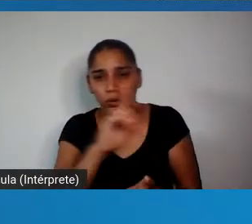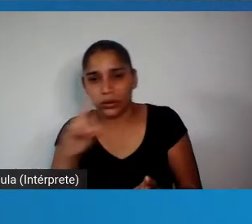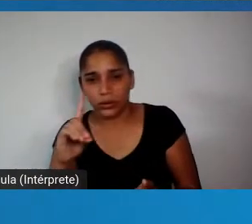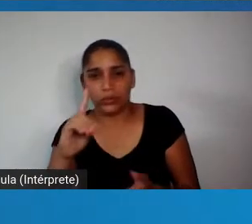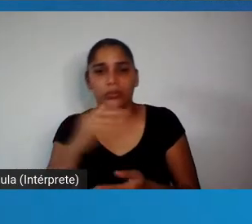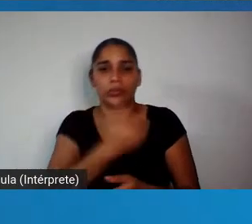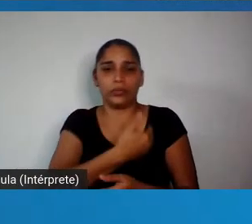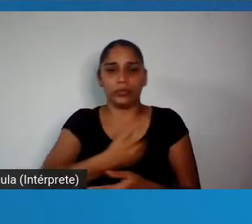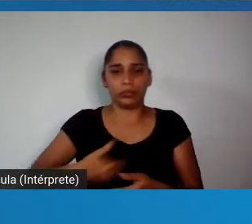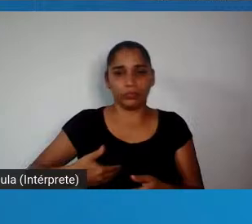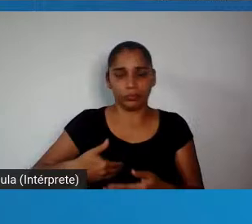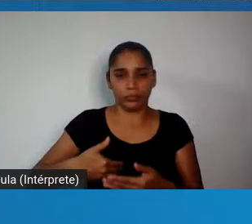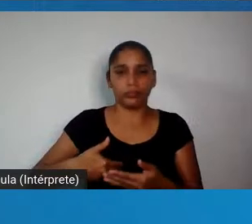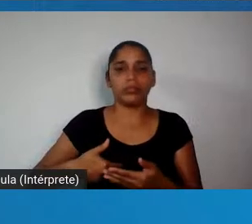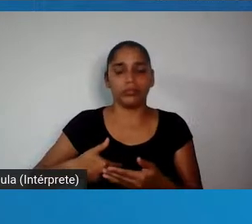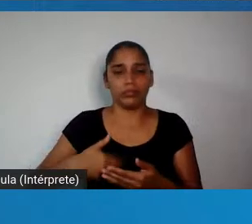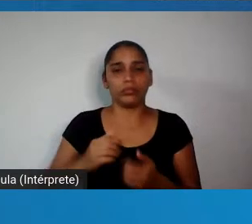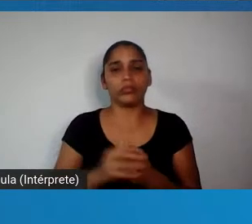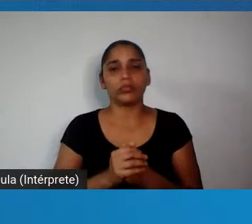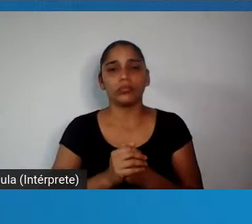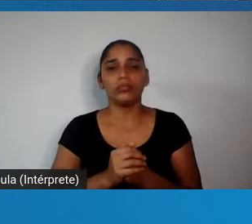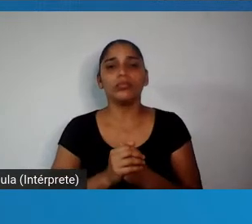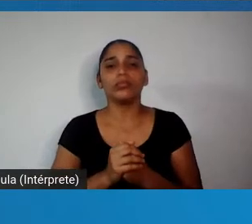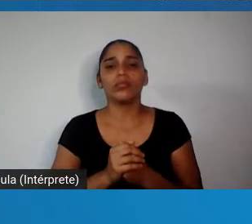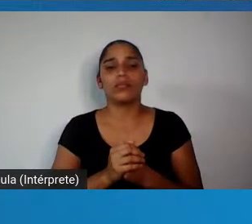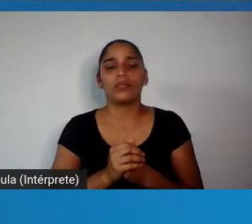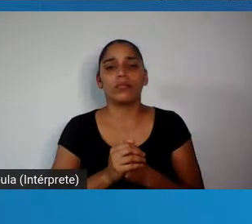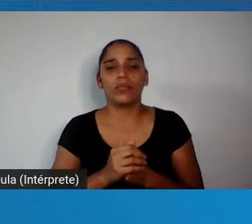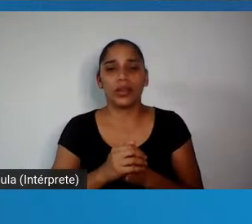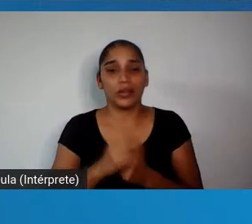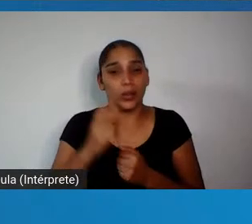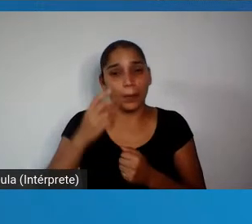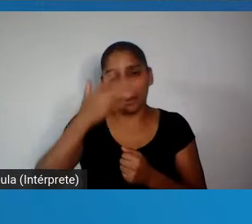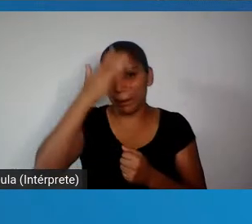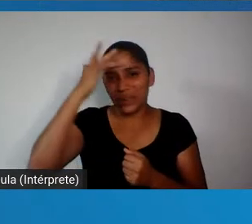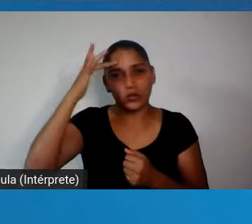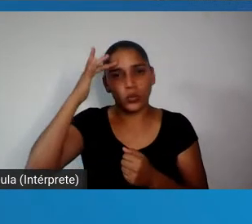ocupamos os cargos estratégicos do Ministério da Saúde por gente incompetente,